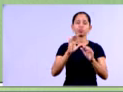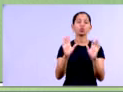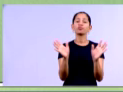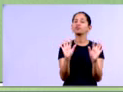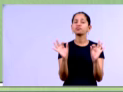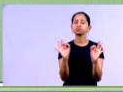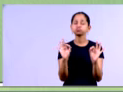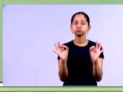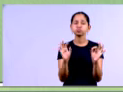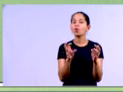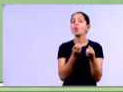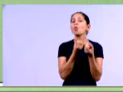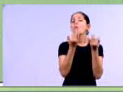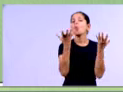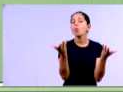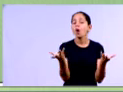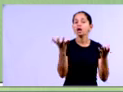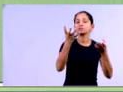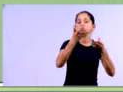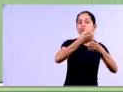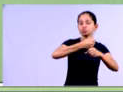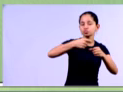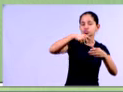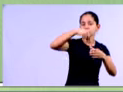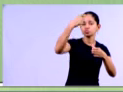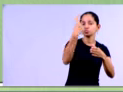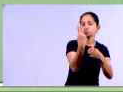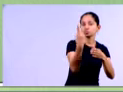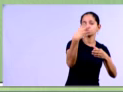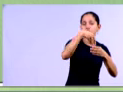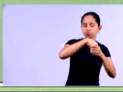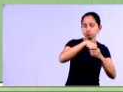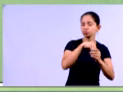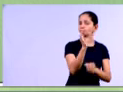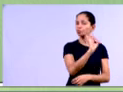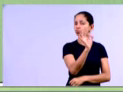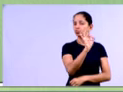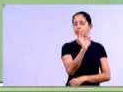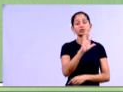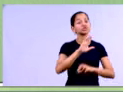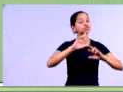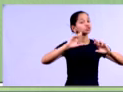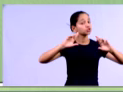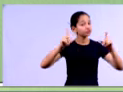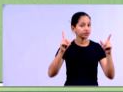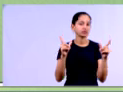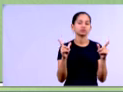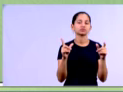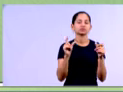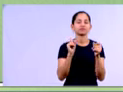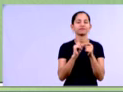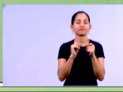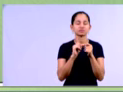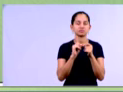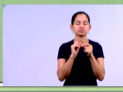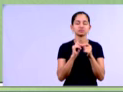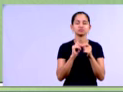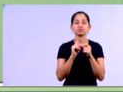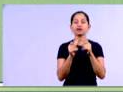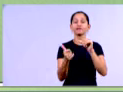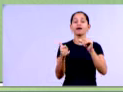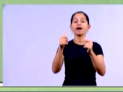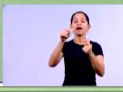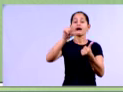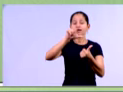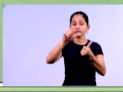mais da participação, né, de cada conta em relação ao total do grupo. Ela vai analisar, né, uma